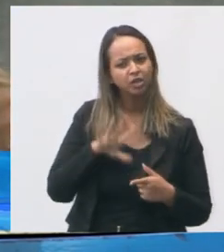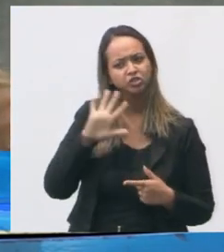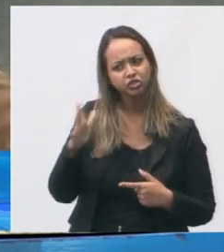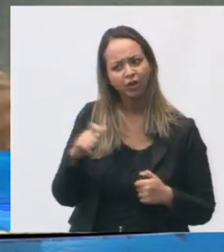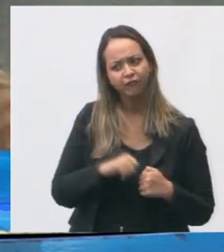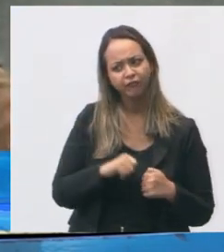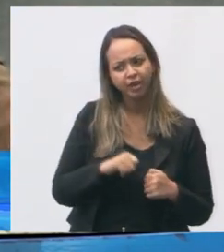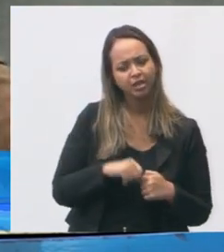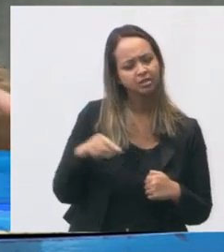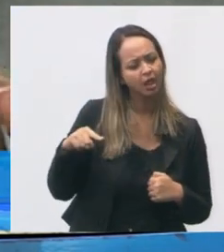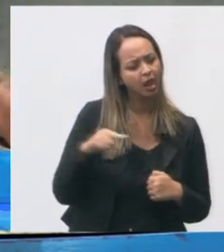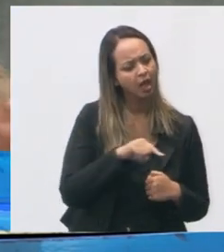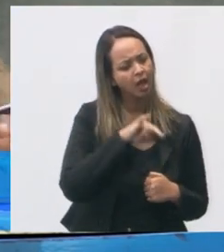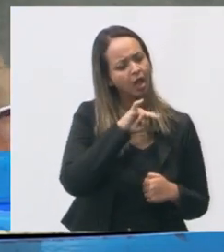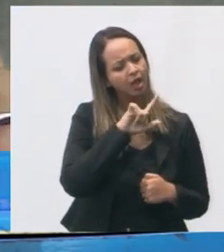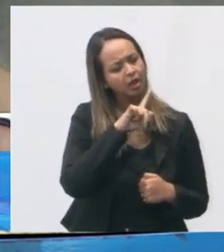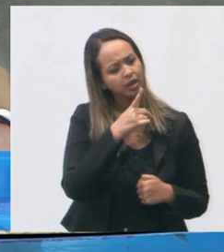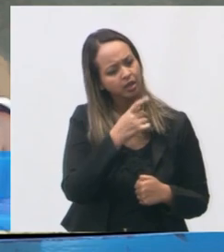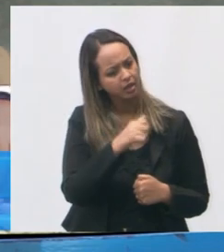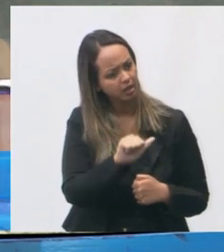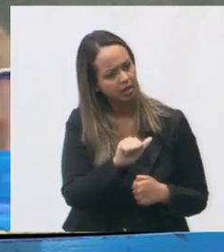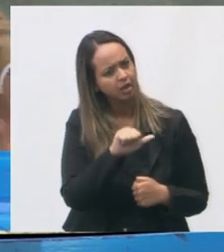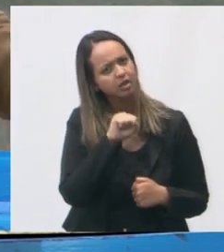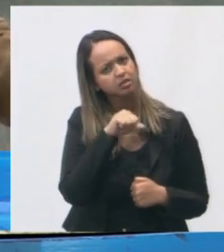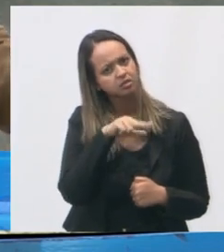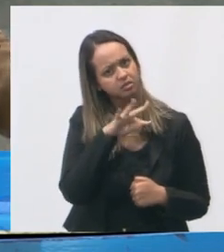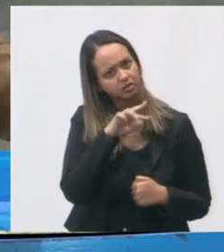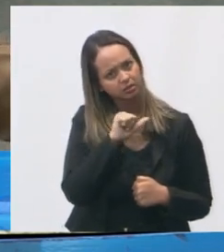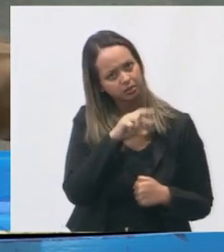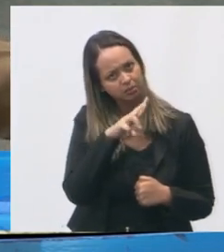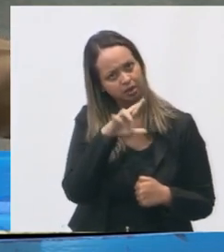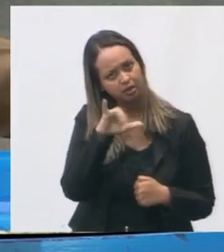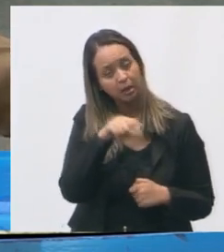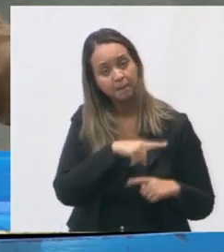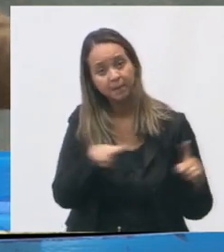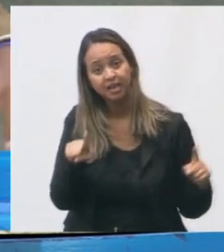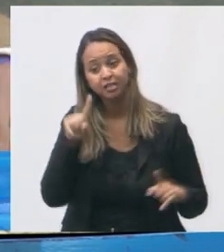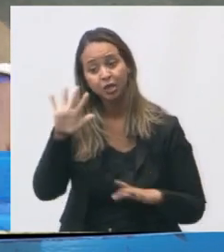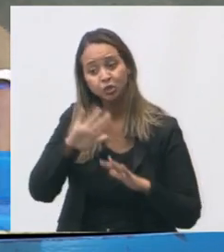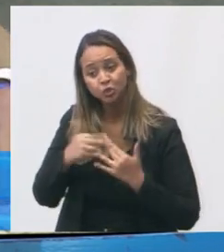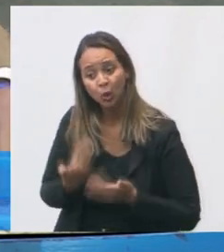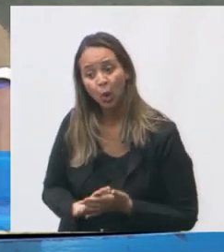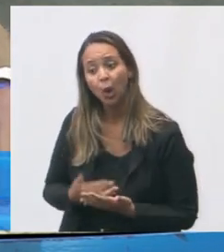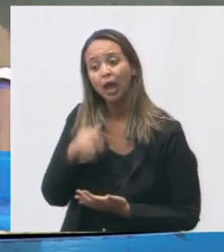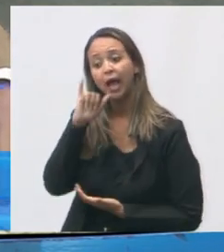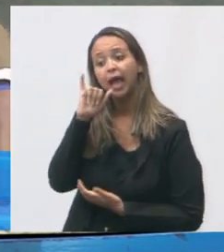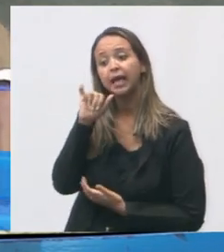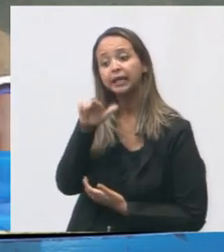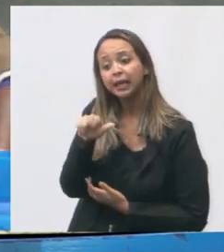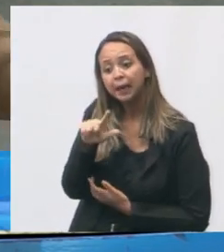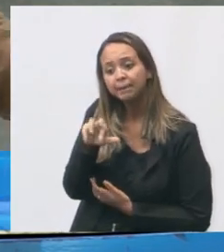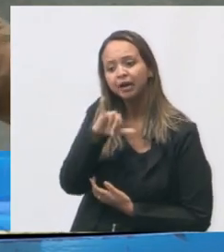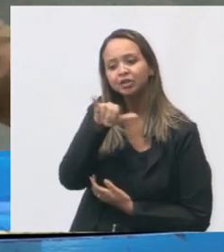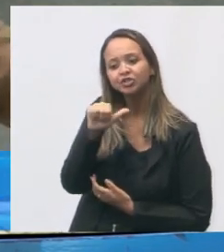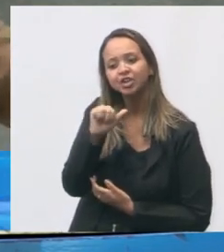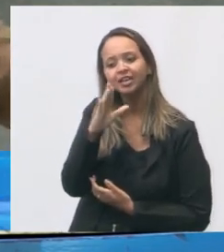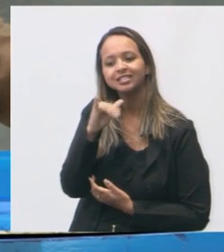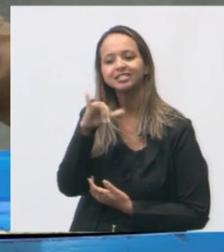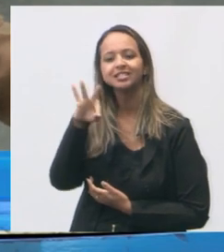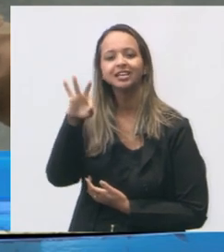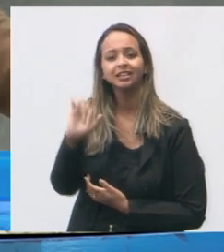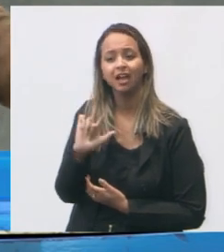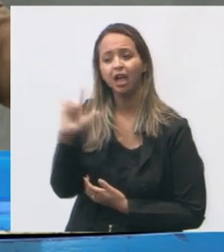Mas olha, a escola Irmã Jacinta, ela é do bairro Romão. Ilha de Santa Maria já tem escola.